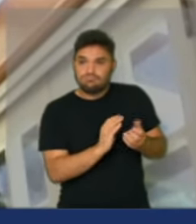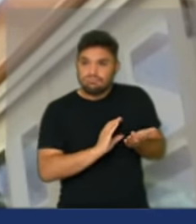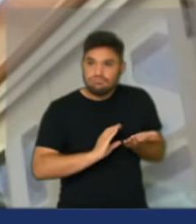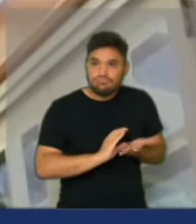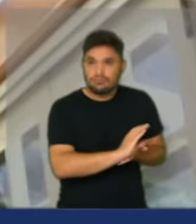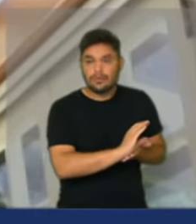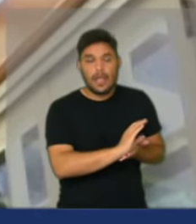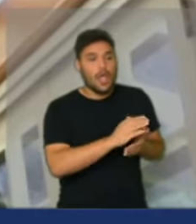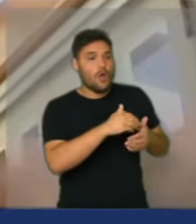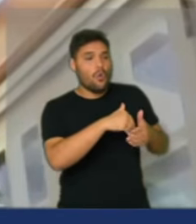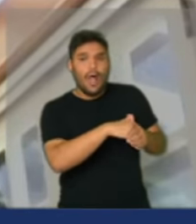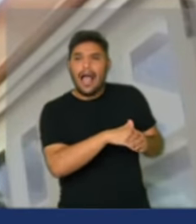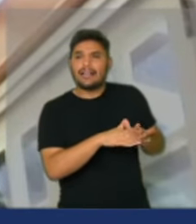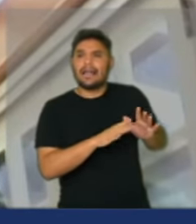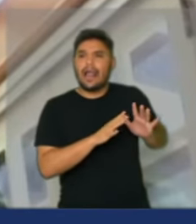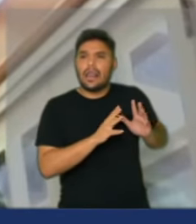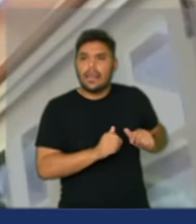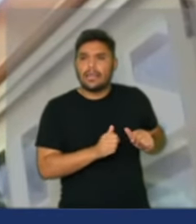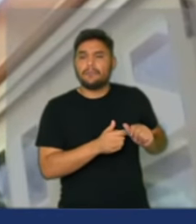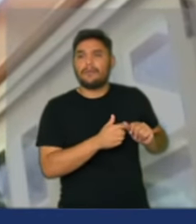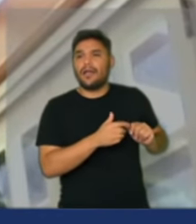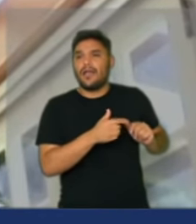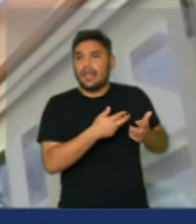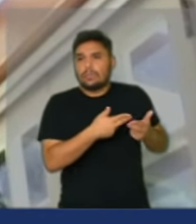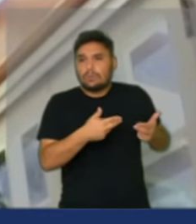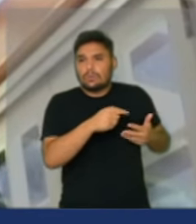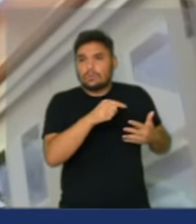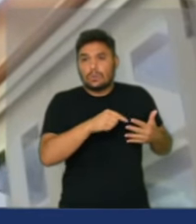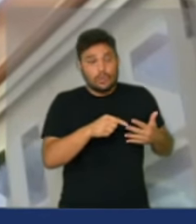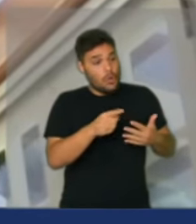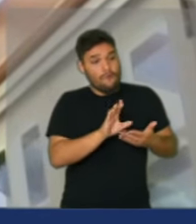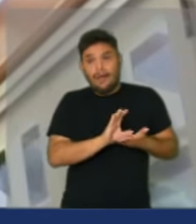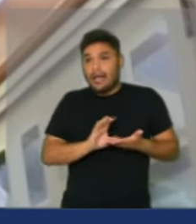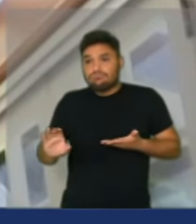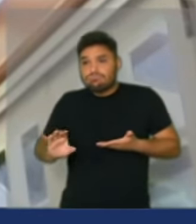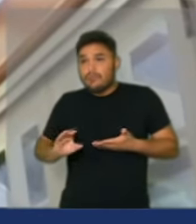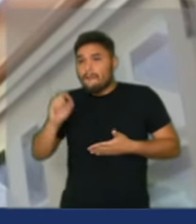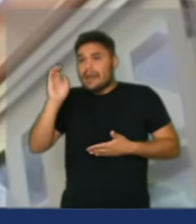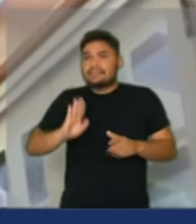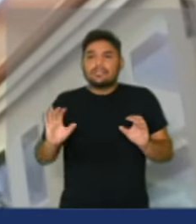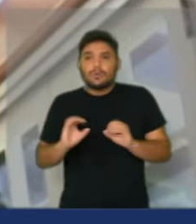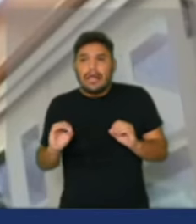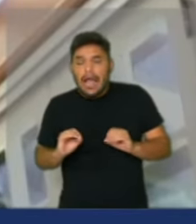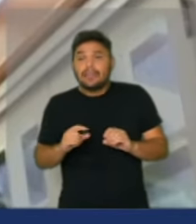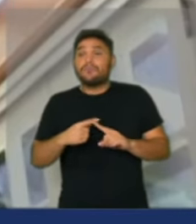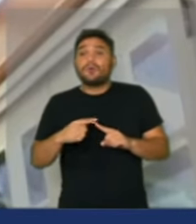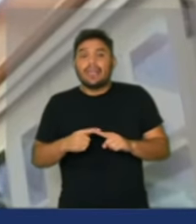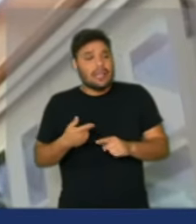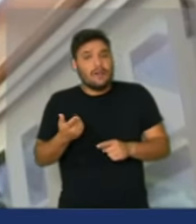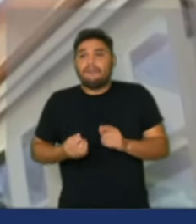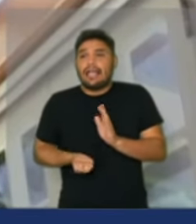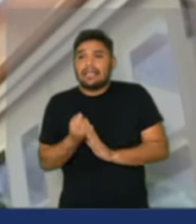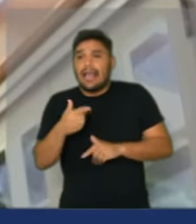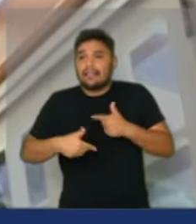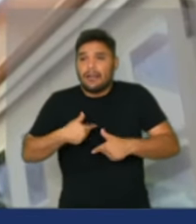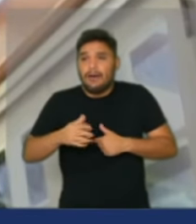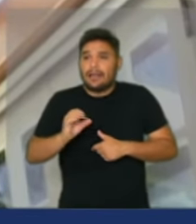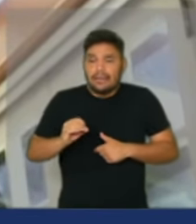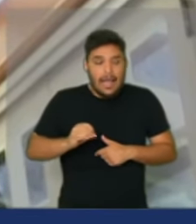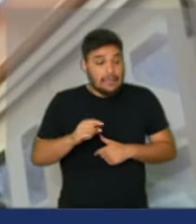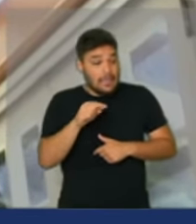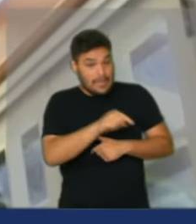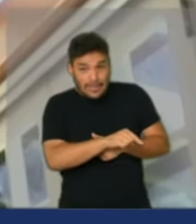que não vai produzir um único emprego no Brasil, não vai gerar uma única riqueza no Brasil e ganhe muito dinheiro